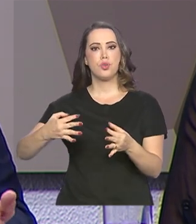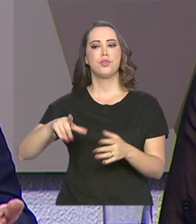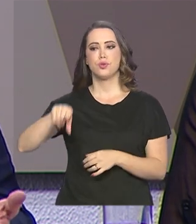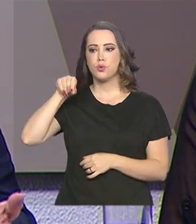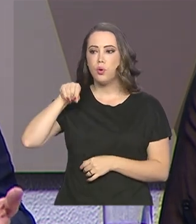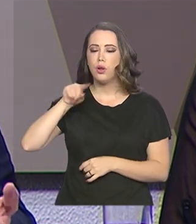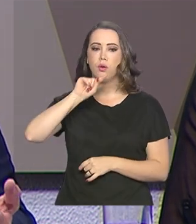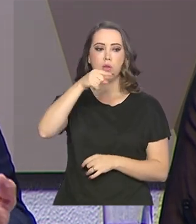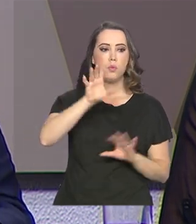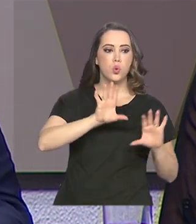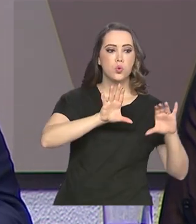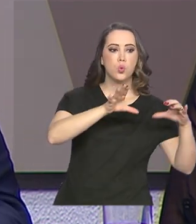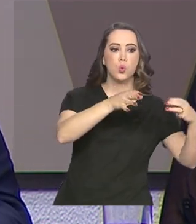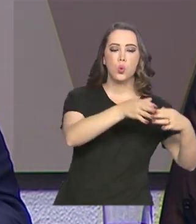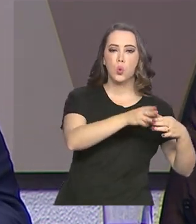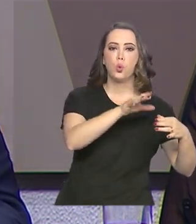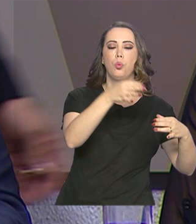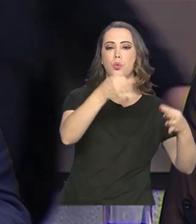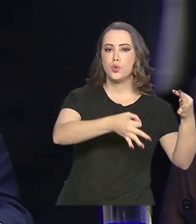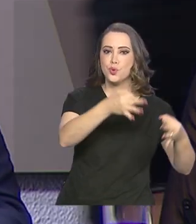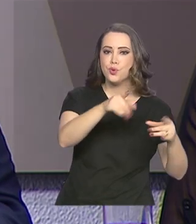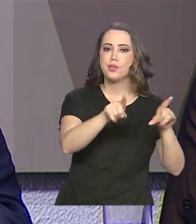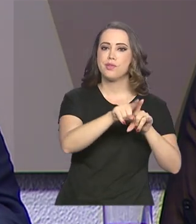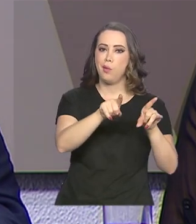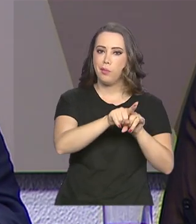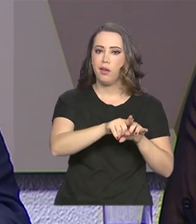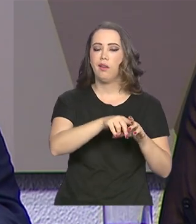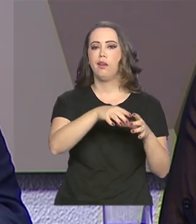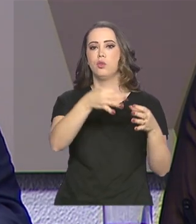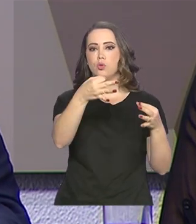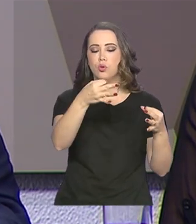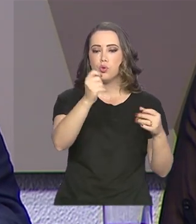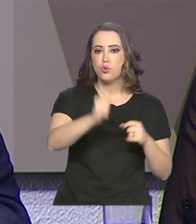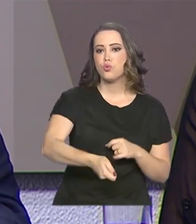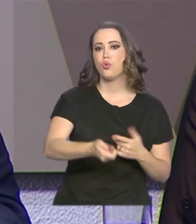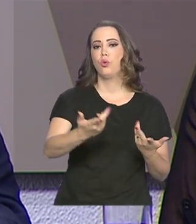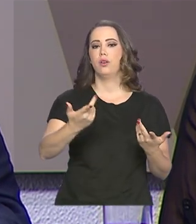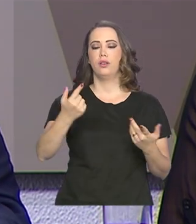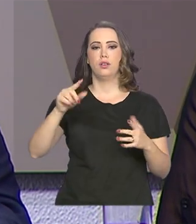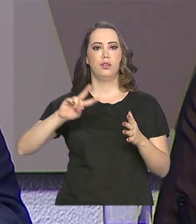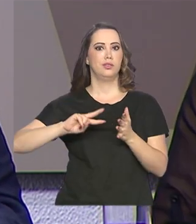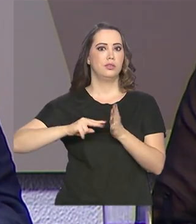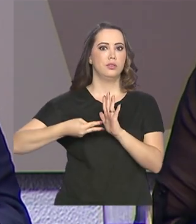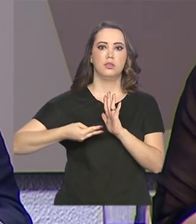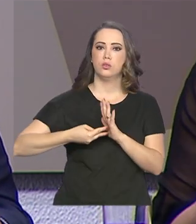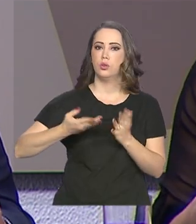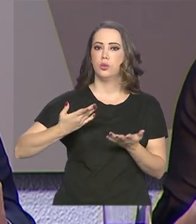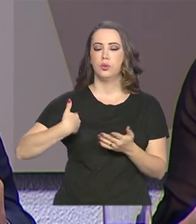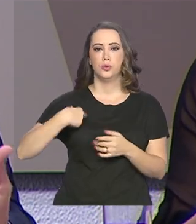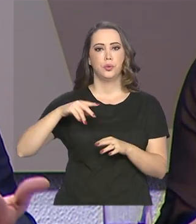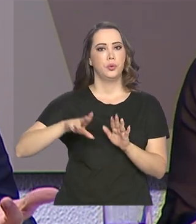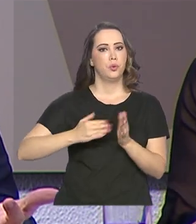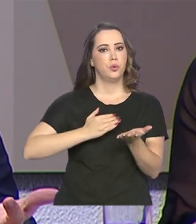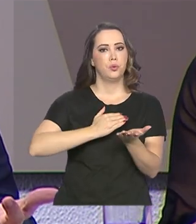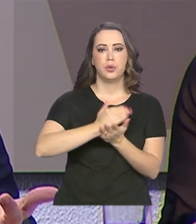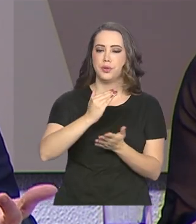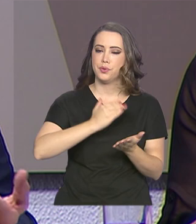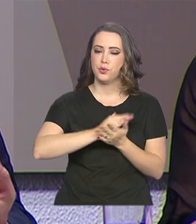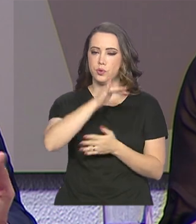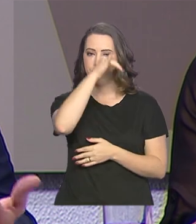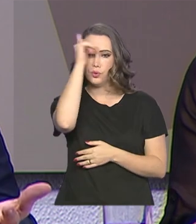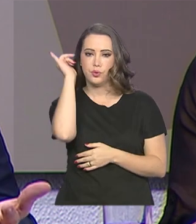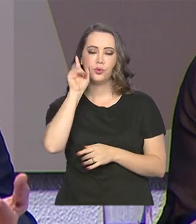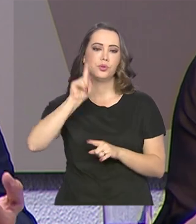colegiado de juiz proferiu uma decisão, isso não está necessariamente relacionado à presunção de inocência, isso faz parte daquela margem